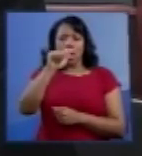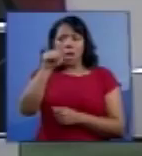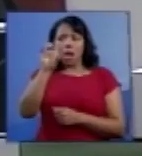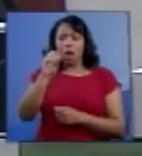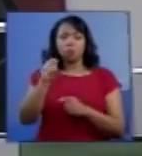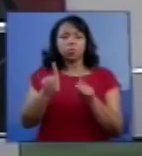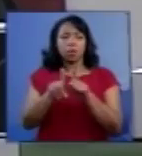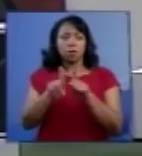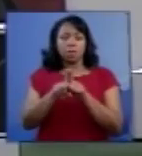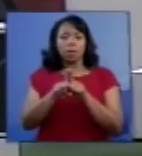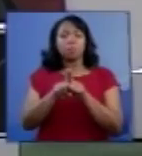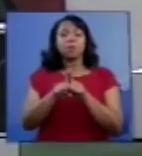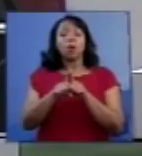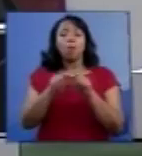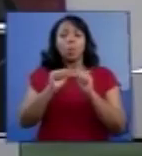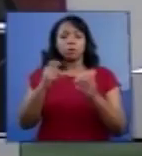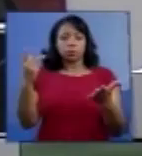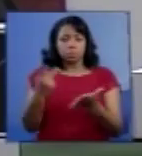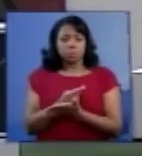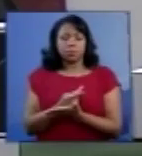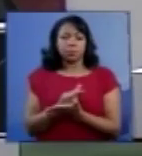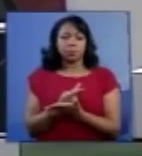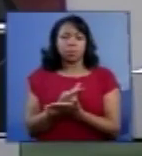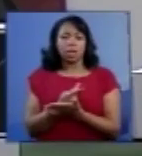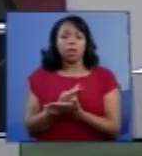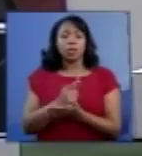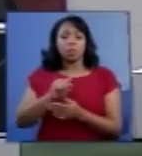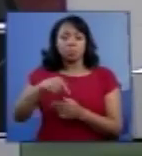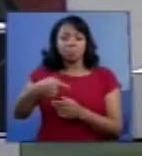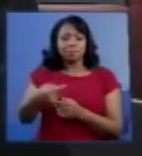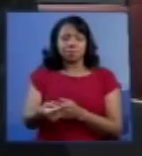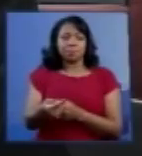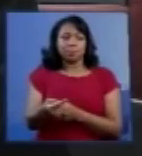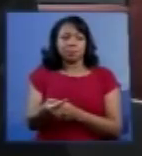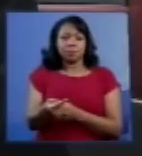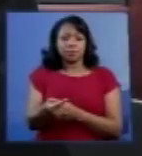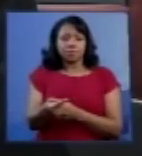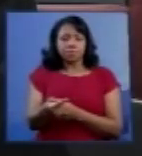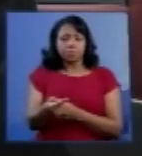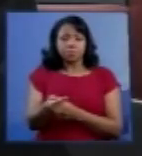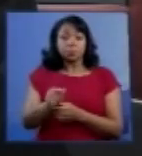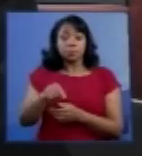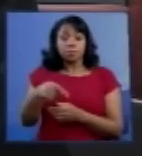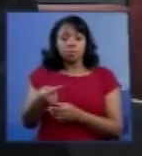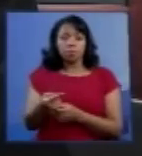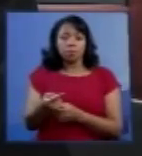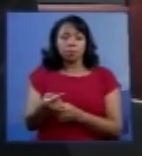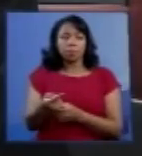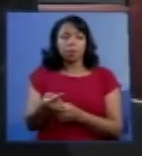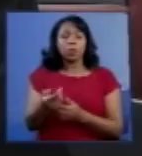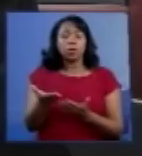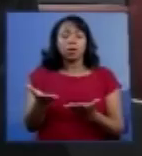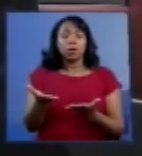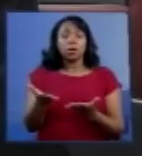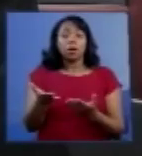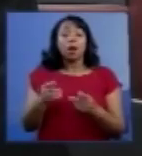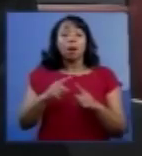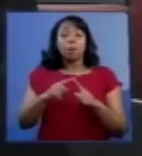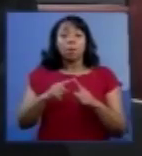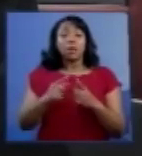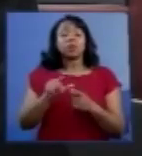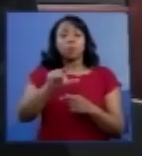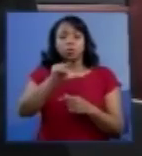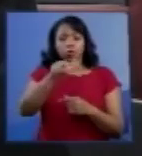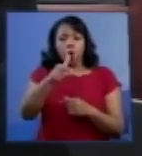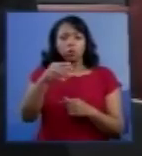neuroplasticidade pode ocorrer, e a partir daí, e também de outras